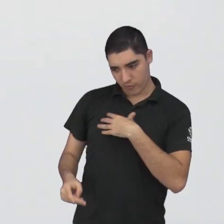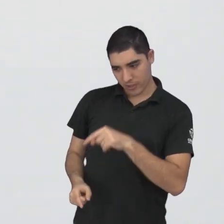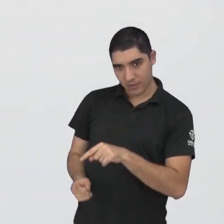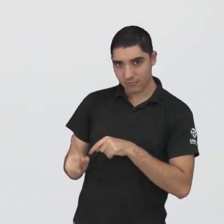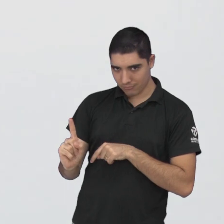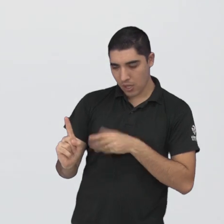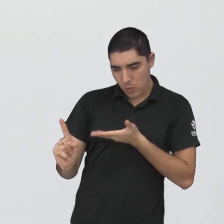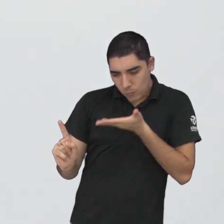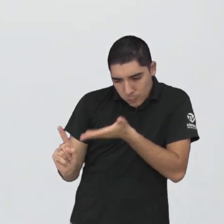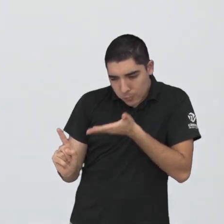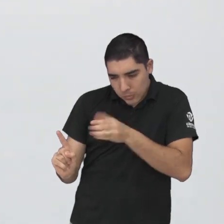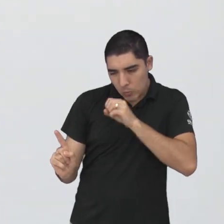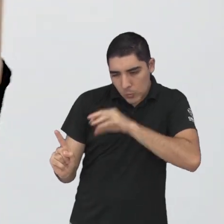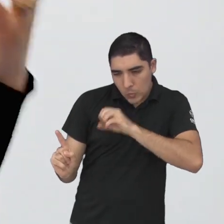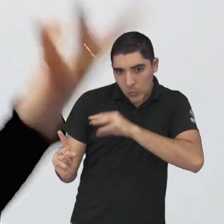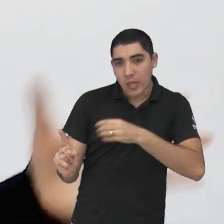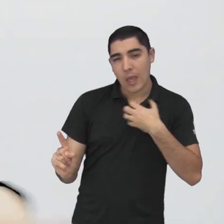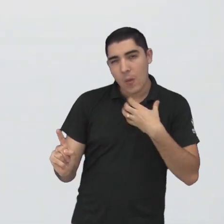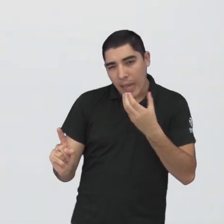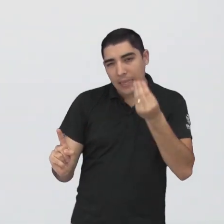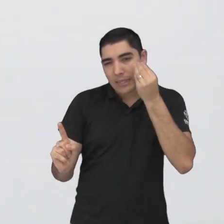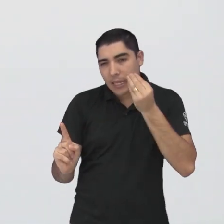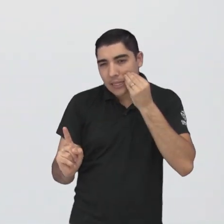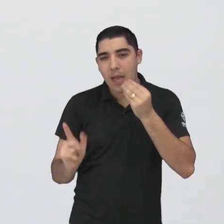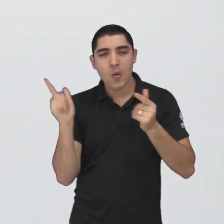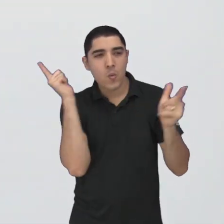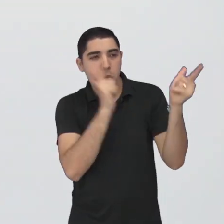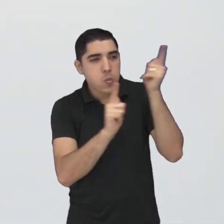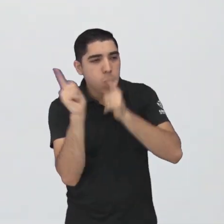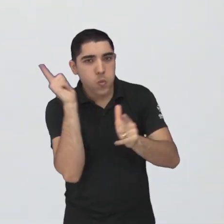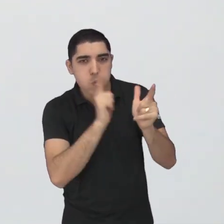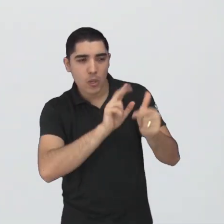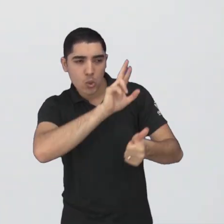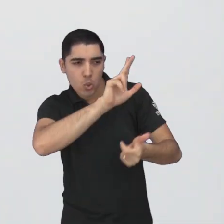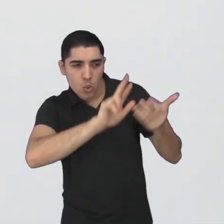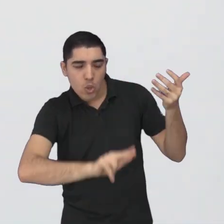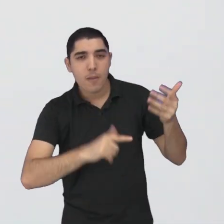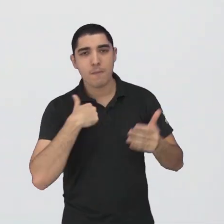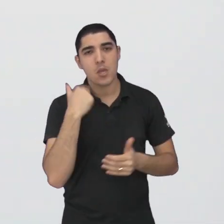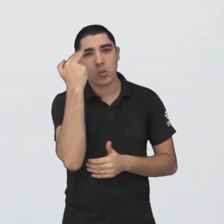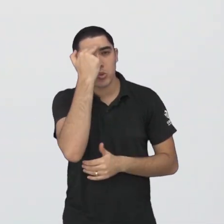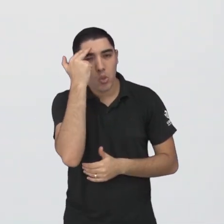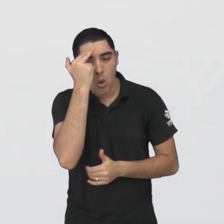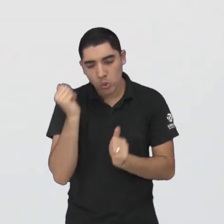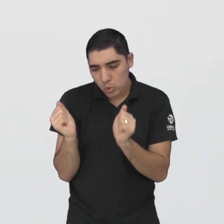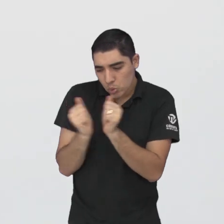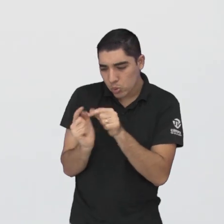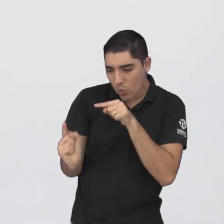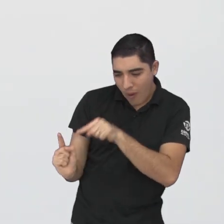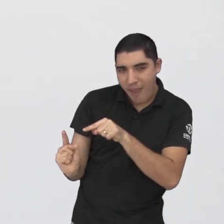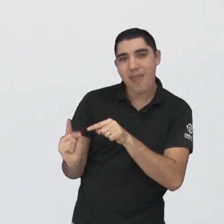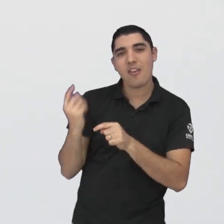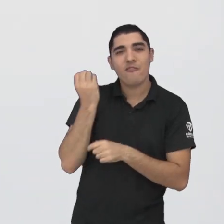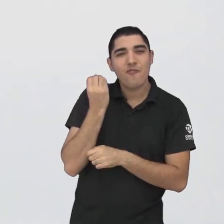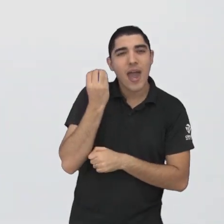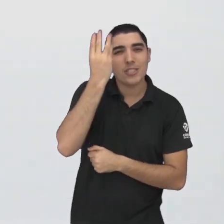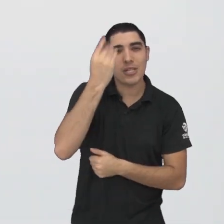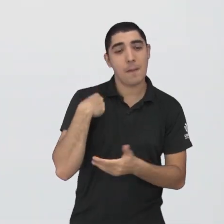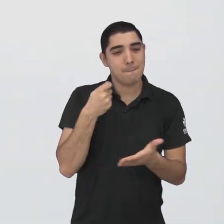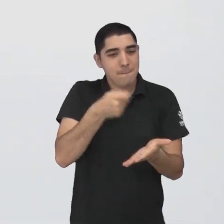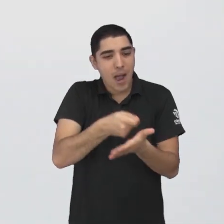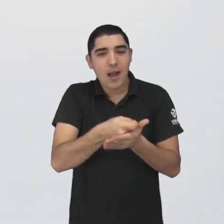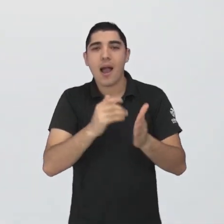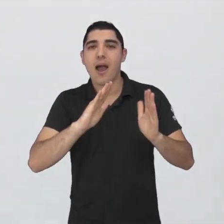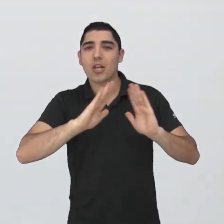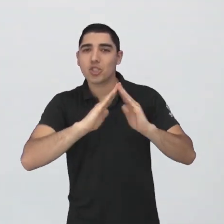conseguir conquistar as minhas coisas, realizar os meus sonhos junto com ela, viajar, pagar a escola para ela, que é o que eu